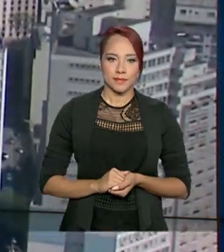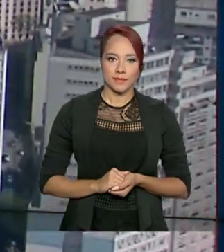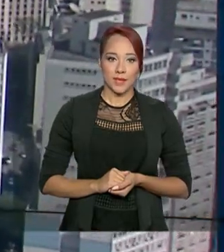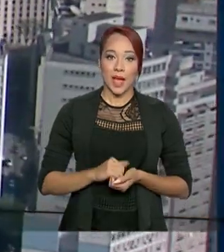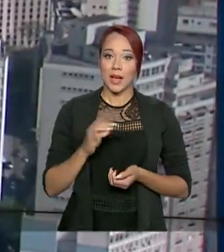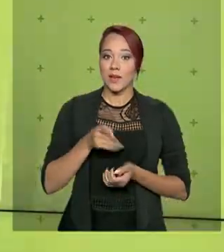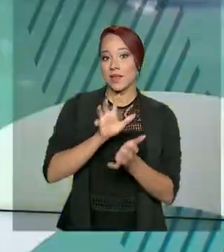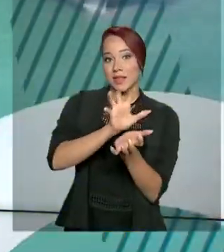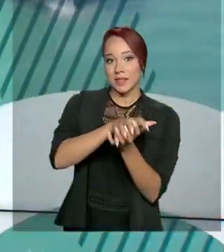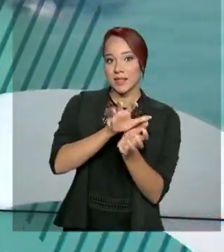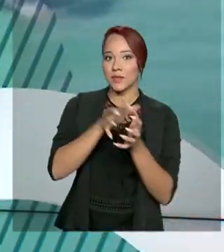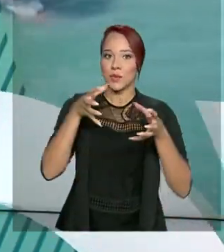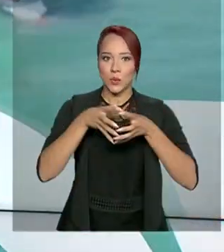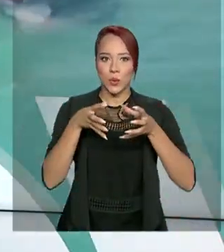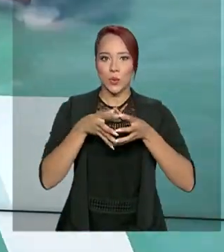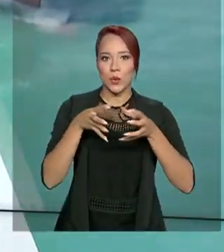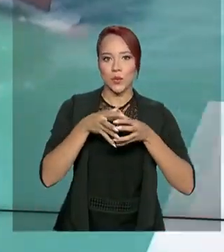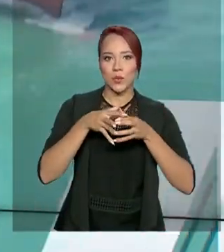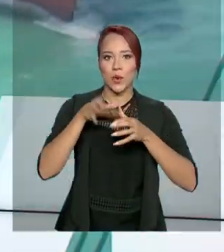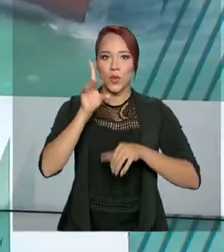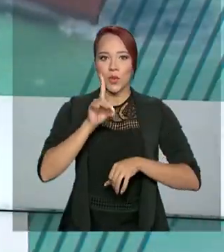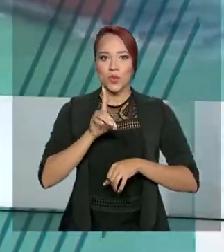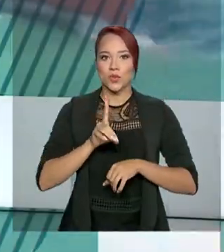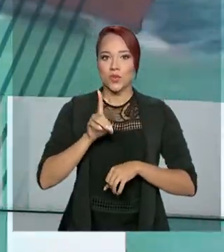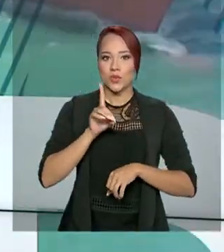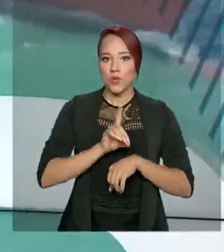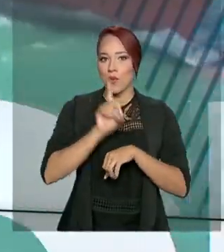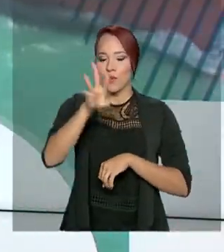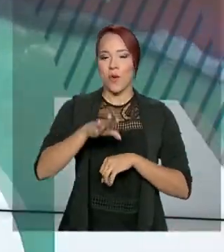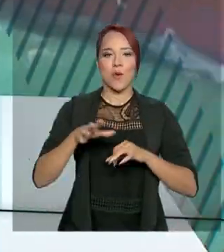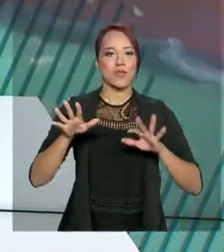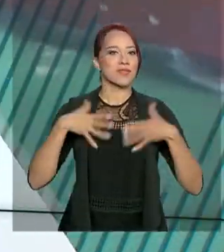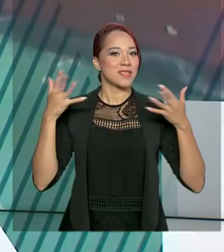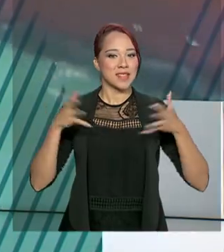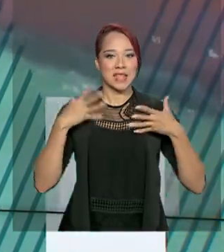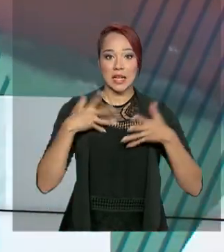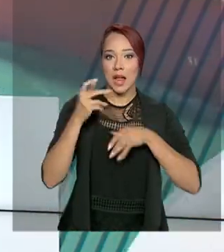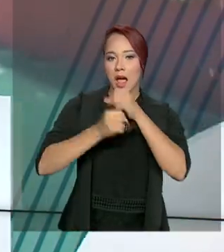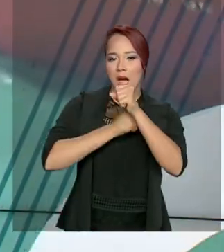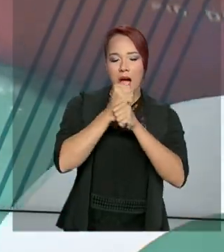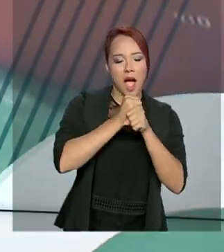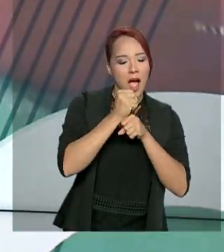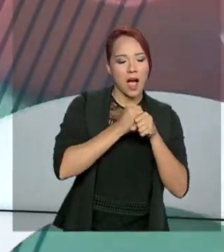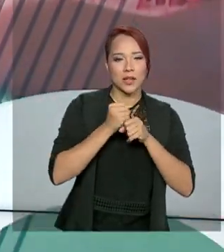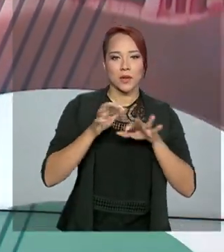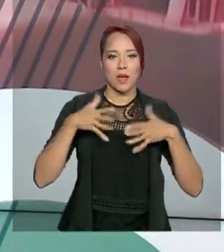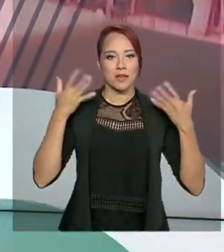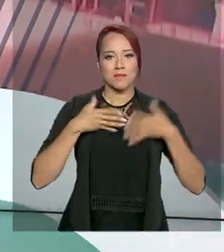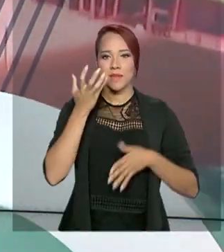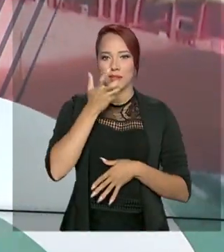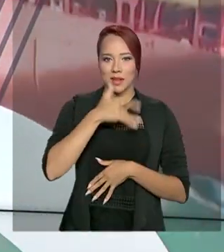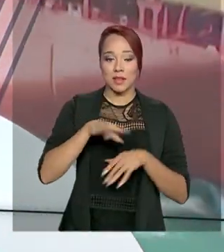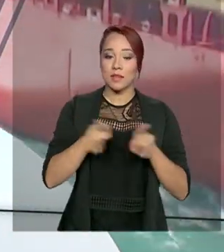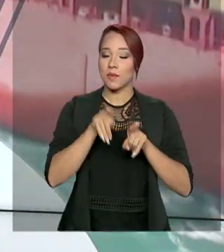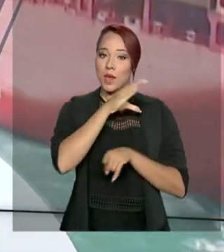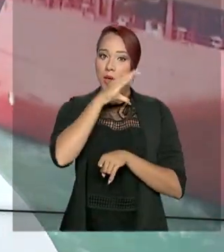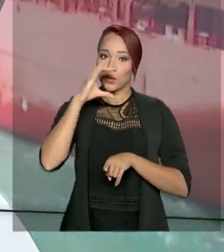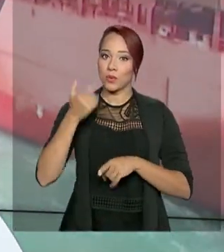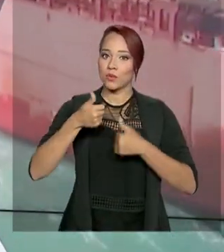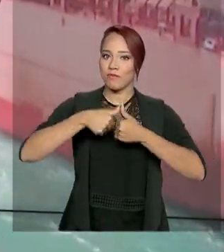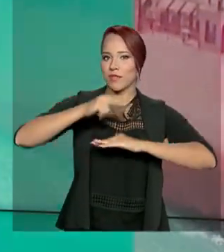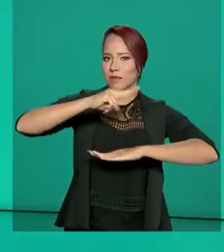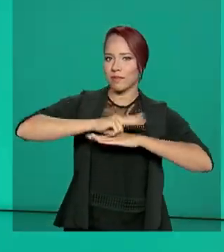Em Recife, o grupo Doutores da Alegria, que durante todo o ano anima crianças e adultos internados em hospitais,